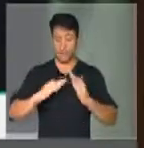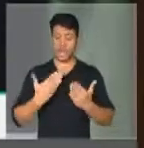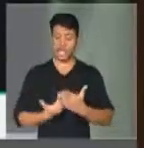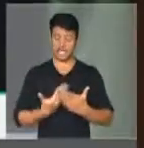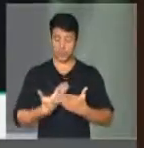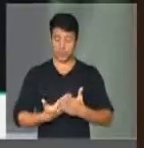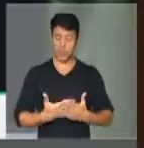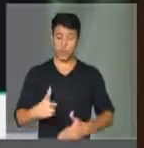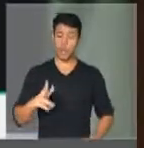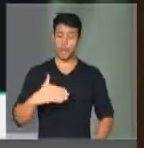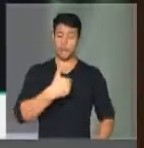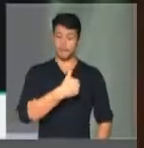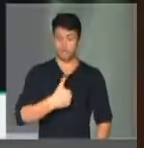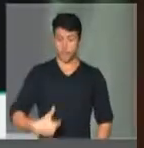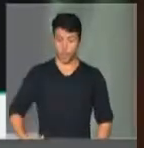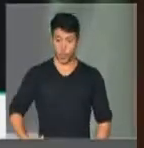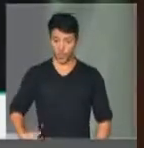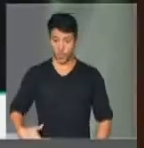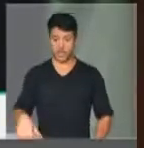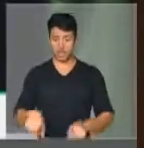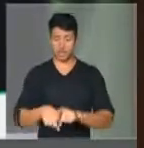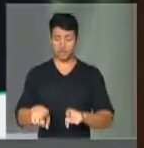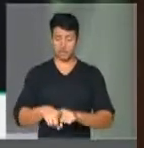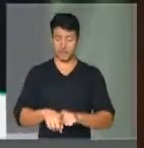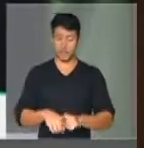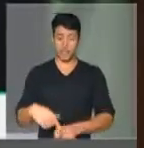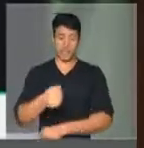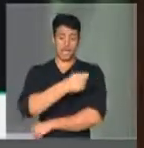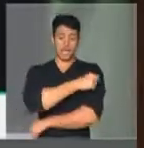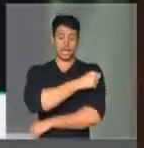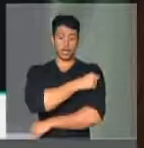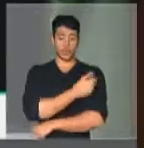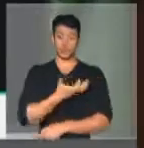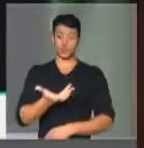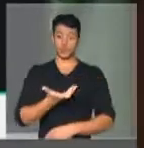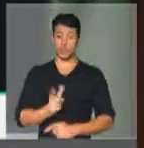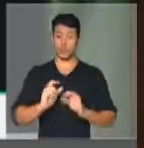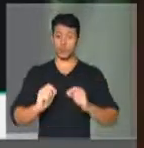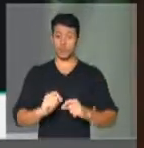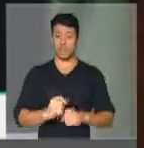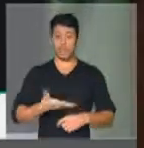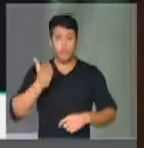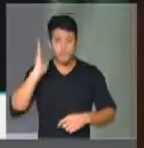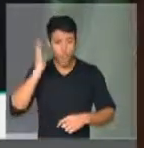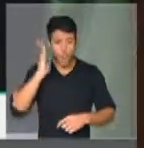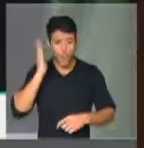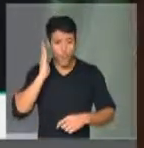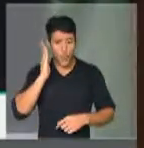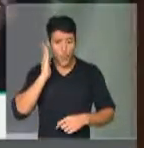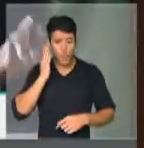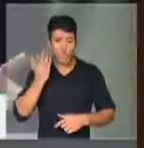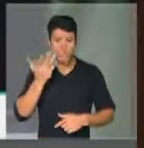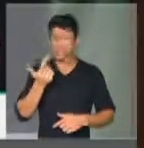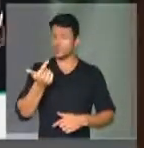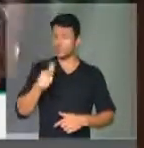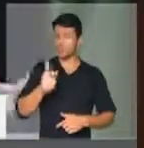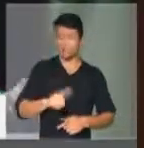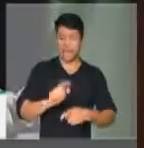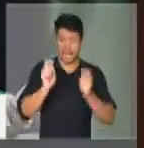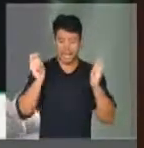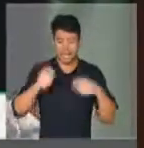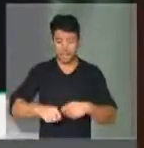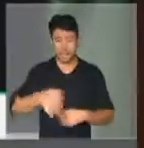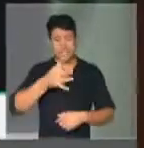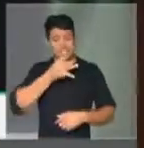e os estudantes nos bitolados. Querem transformá-lo também sem capacidade